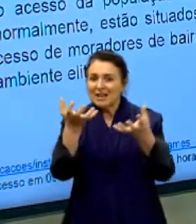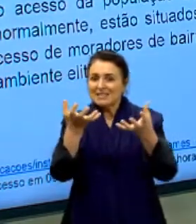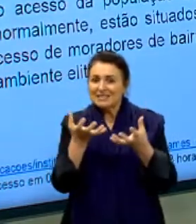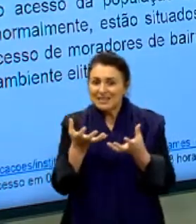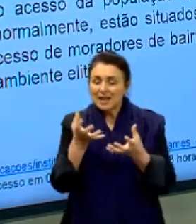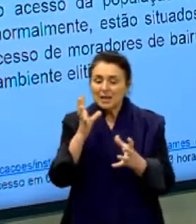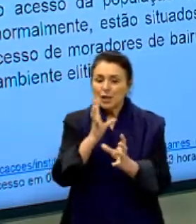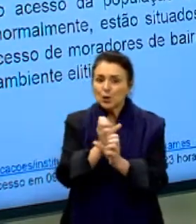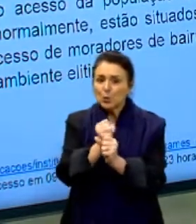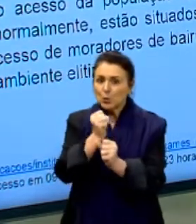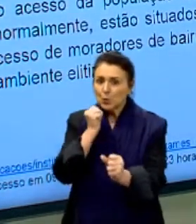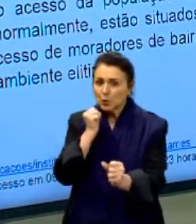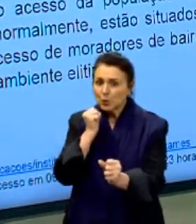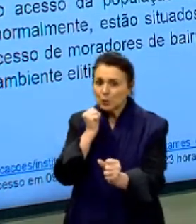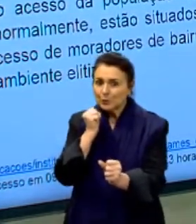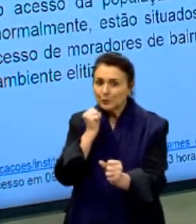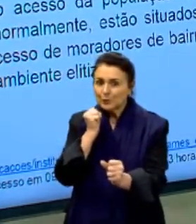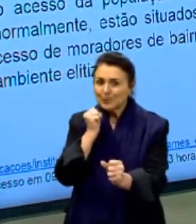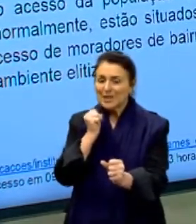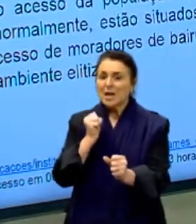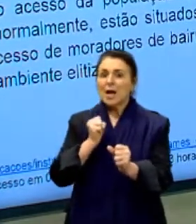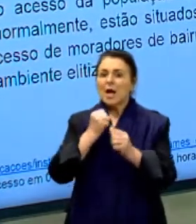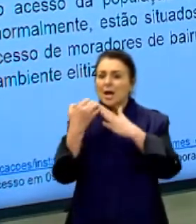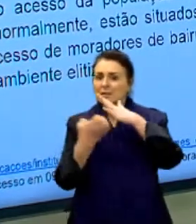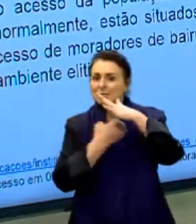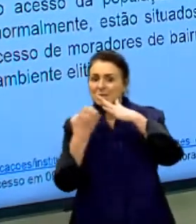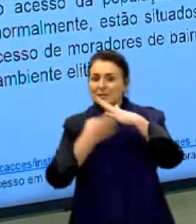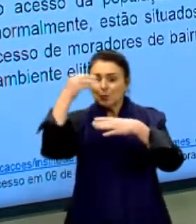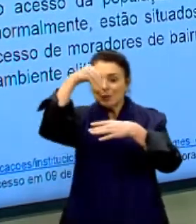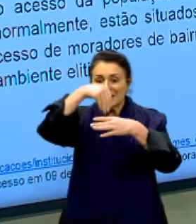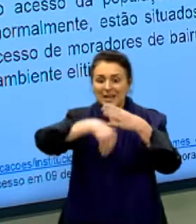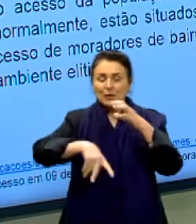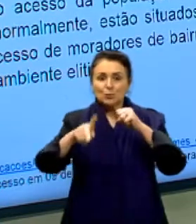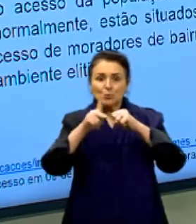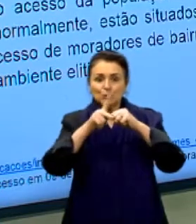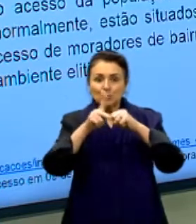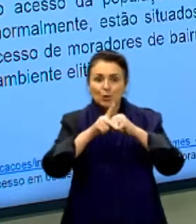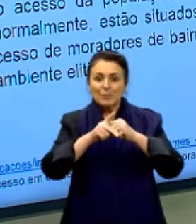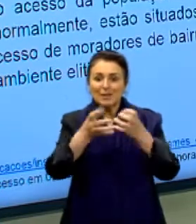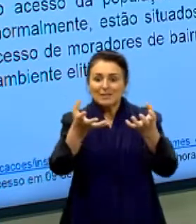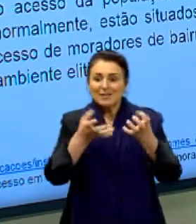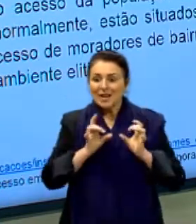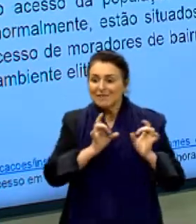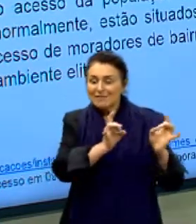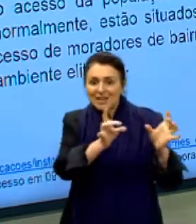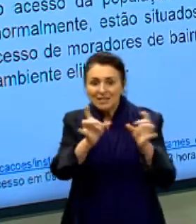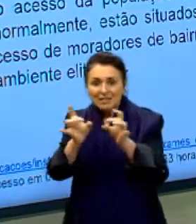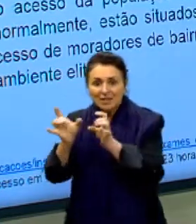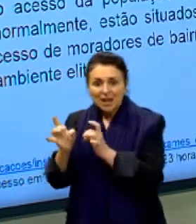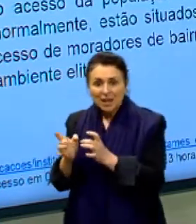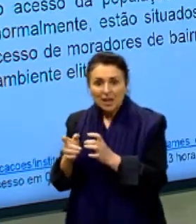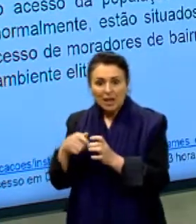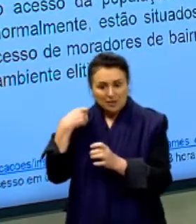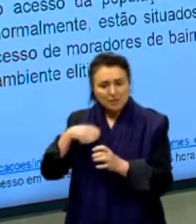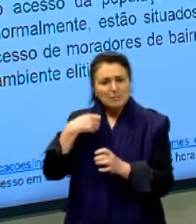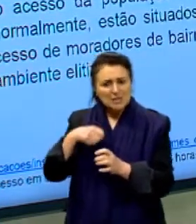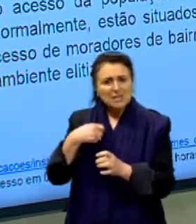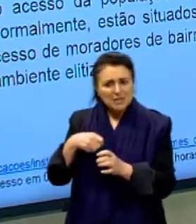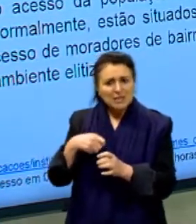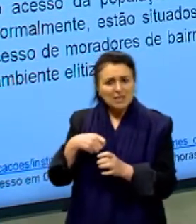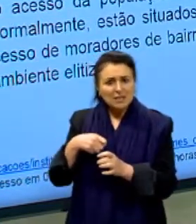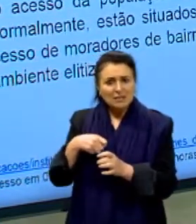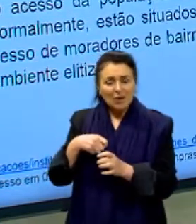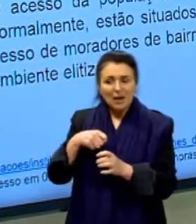lucro. elas estão instaladas em shoppings porque elas querem vender, elas precisam disso para sobreviver. Ela